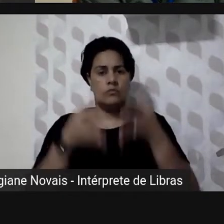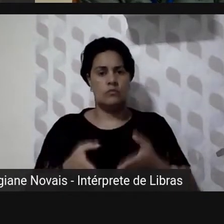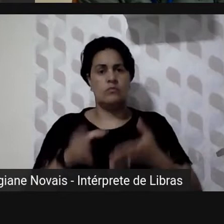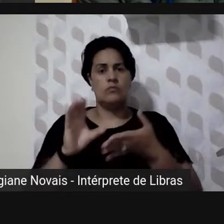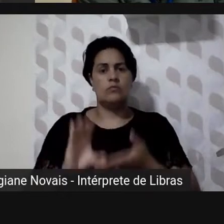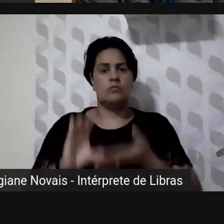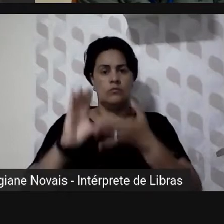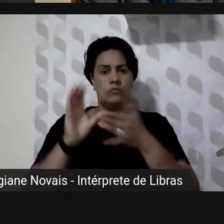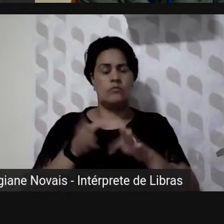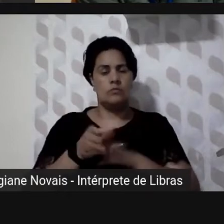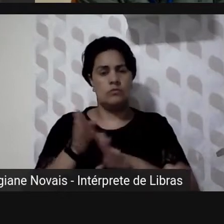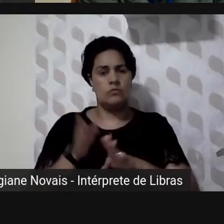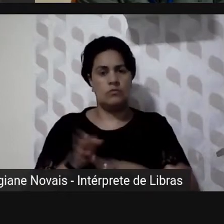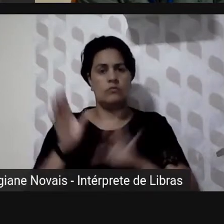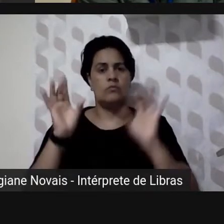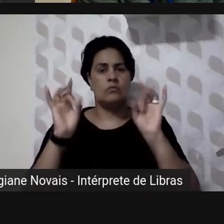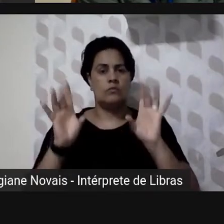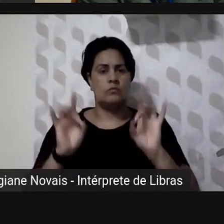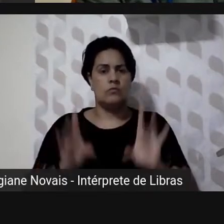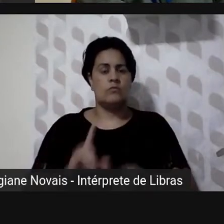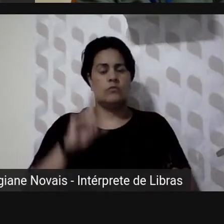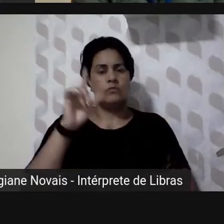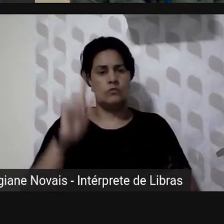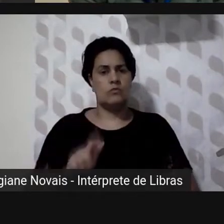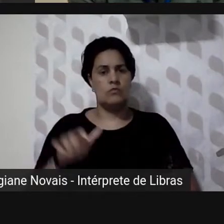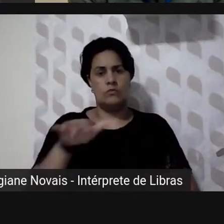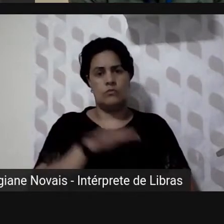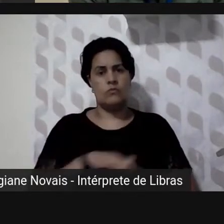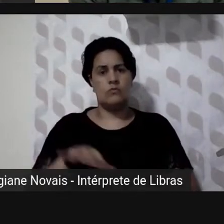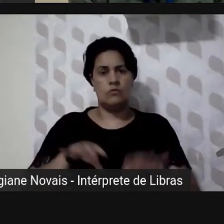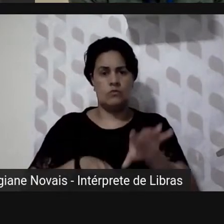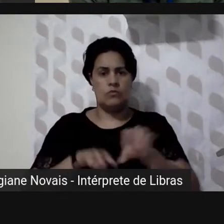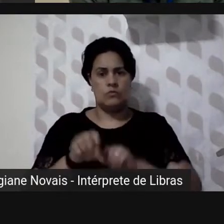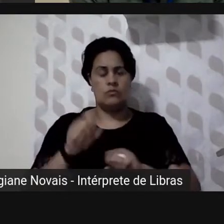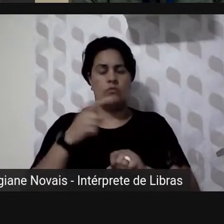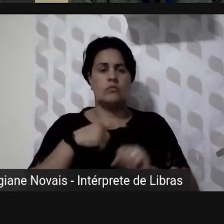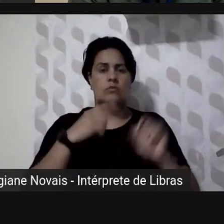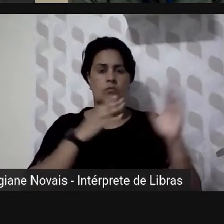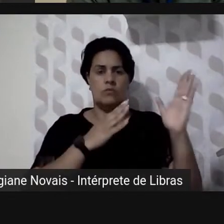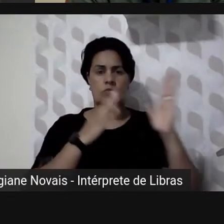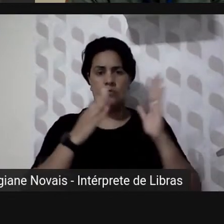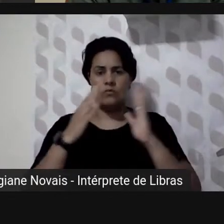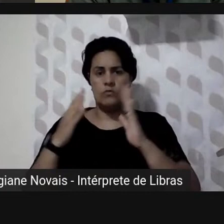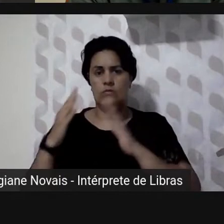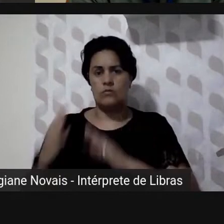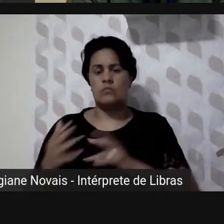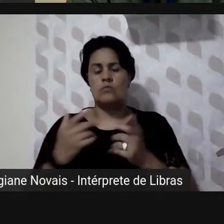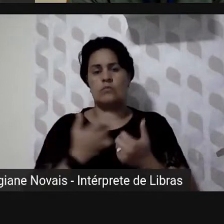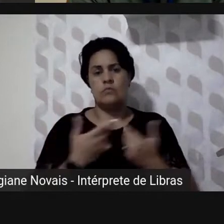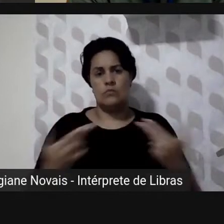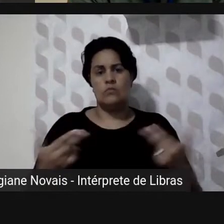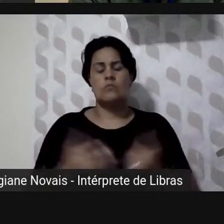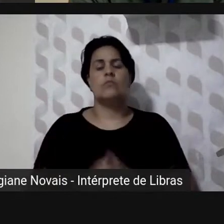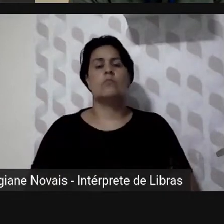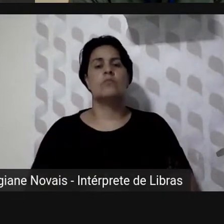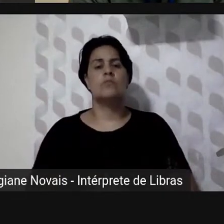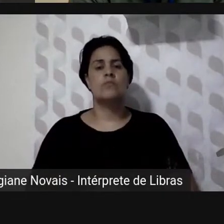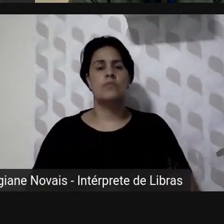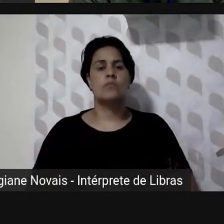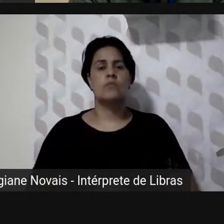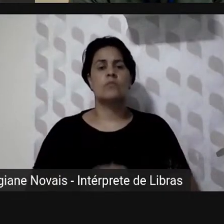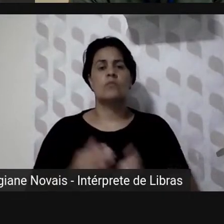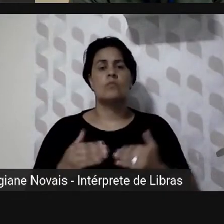especialistas gestores na área de informação entenda bibliotecários arquivistas e áreas correlatas então essa